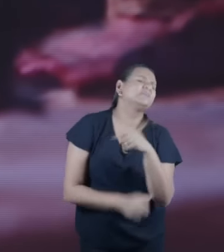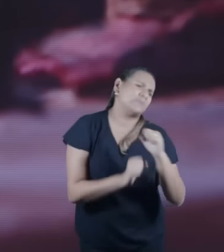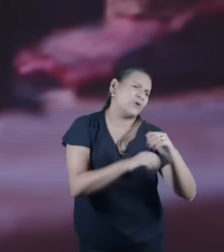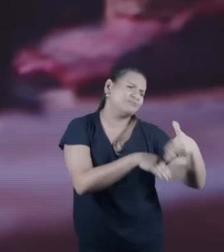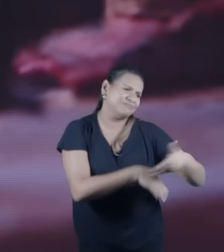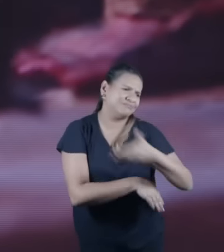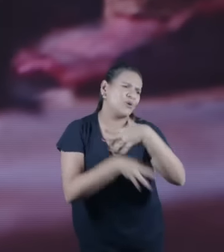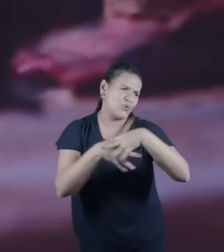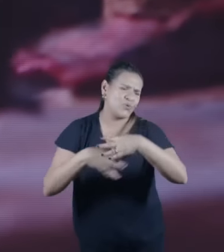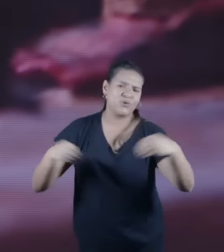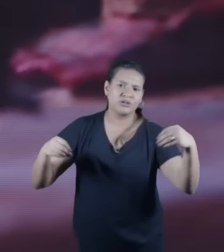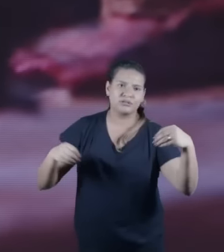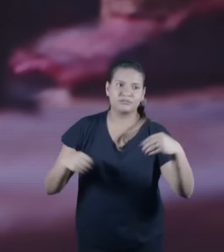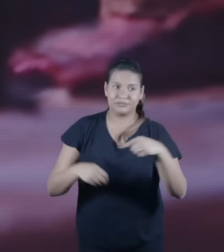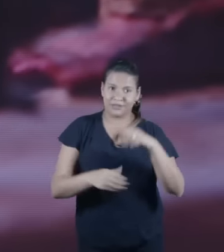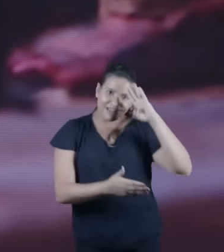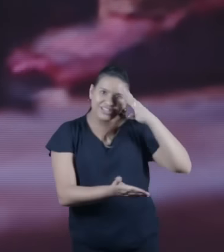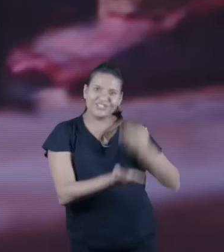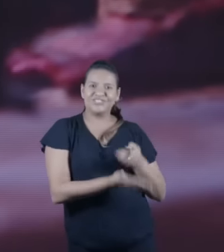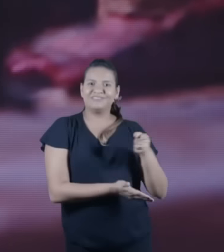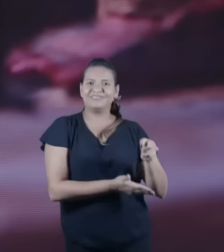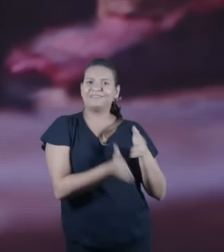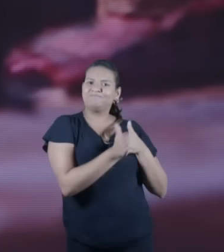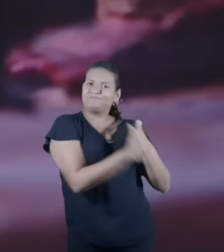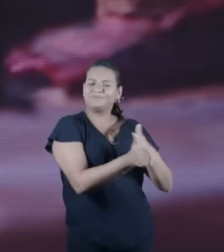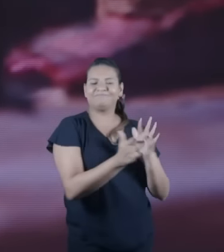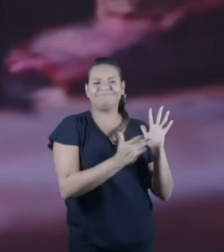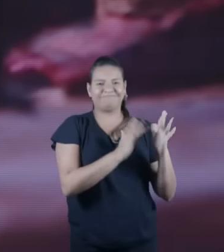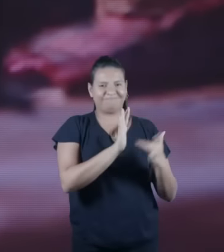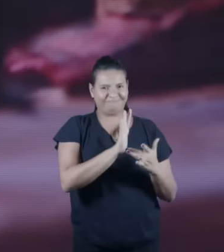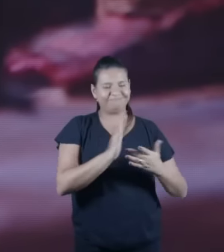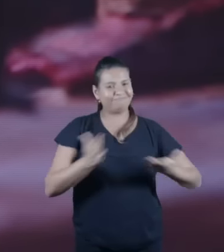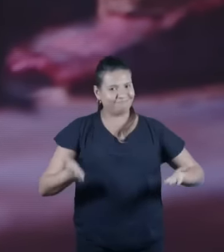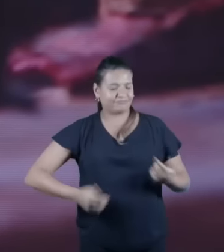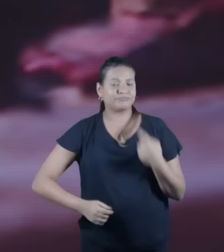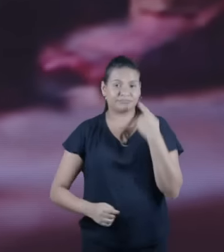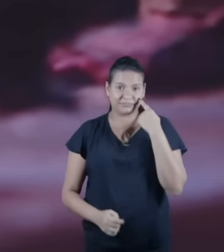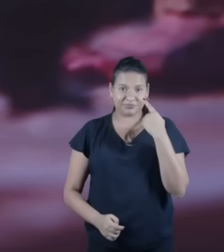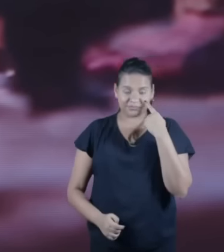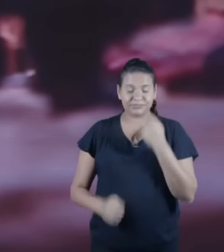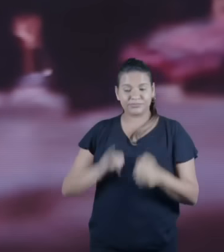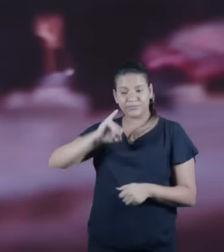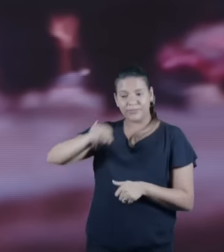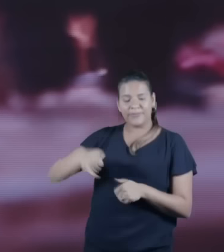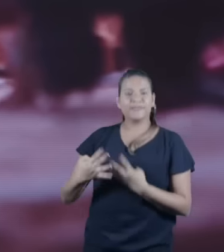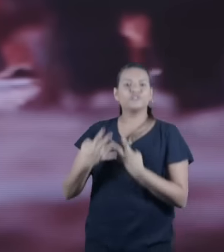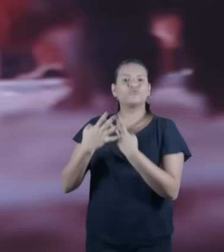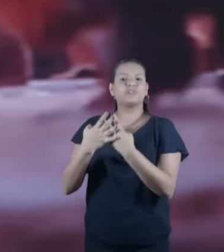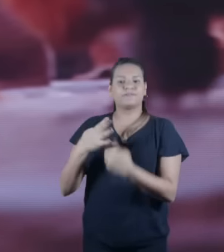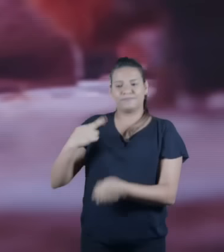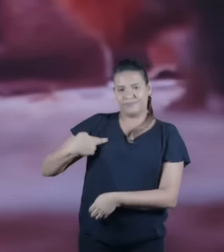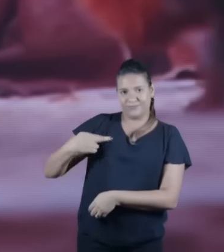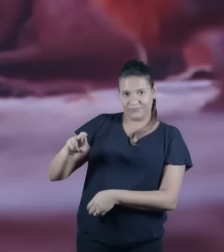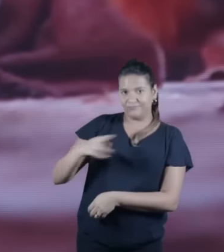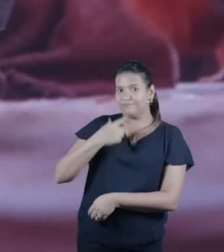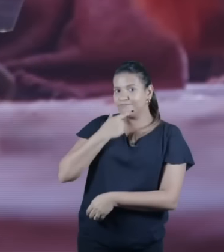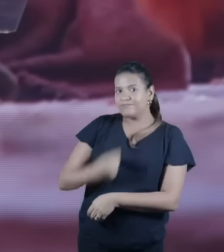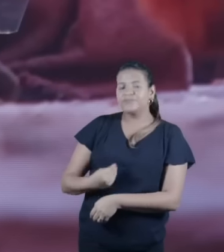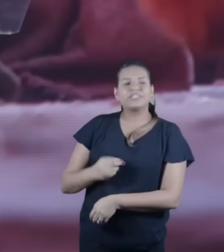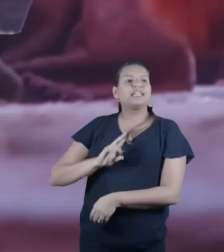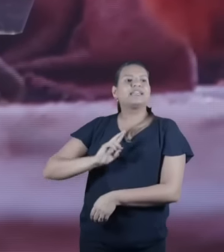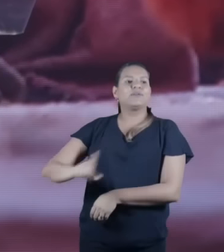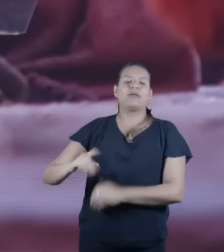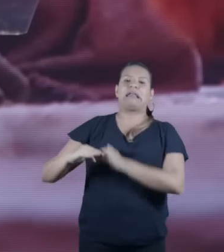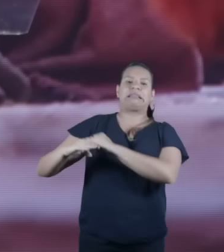então a gente consegue ver aqui a relação o judaísmo não é uma religião homogênea e isso eu preciso que realmente se